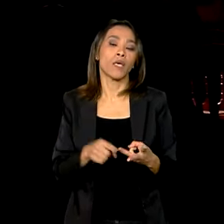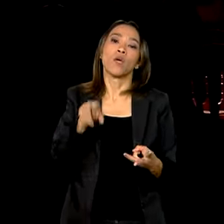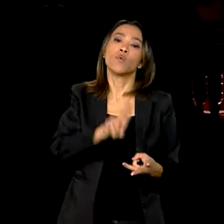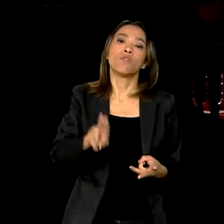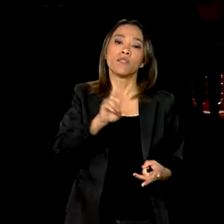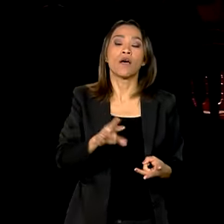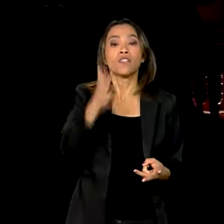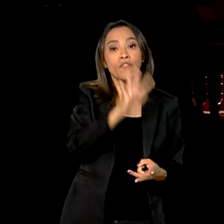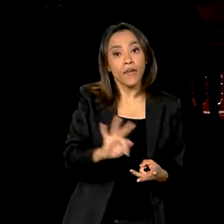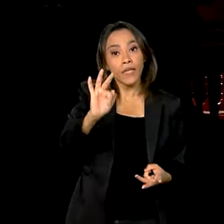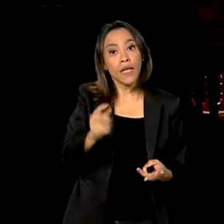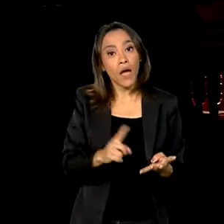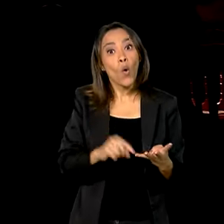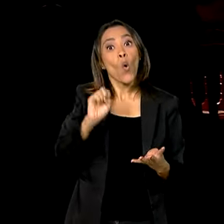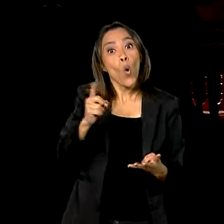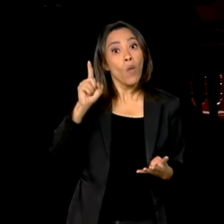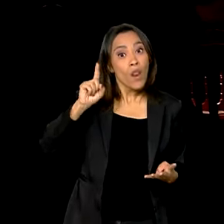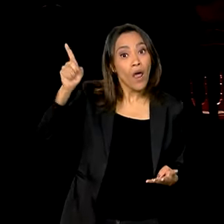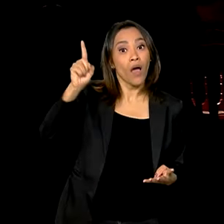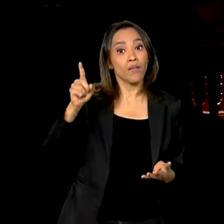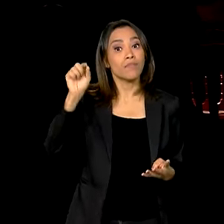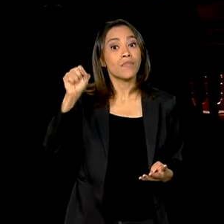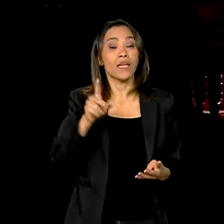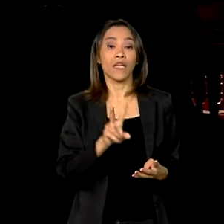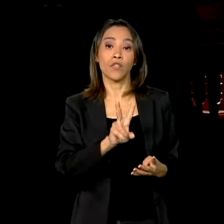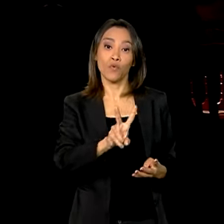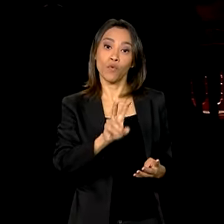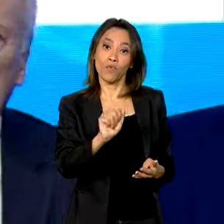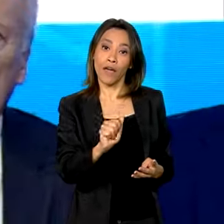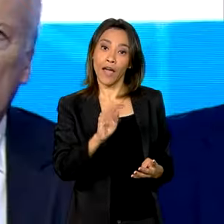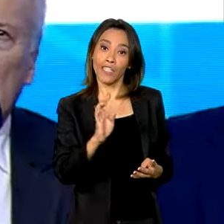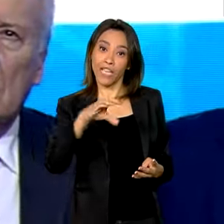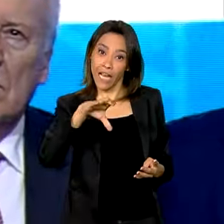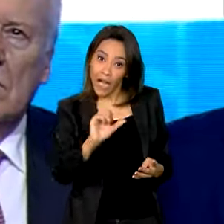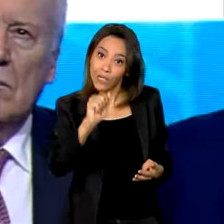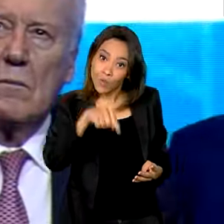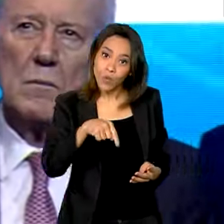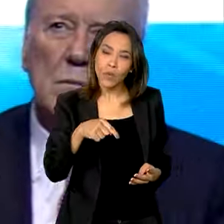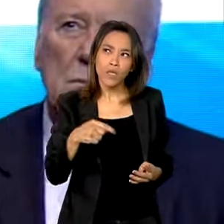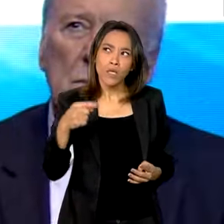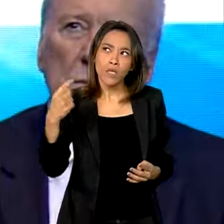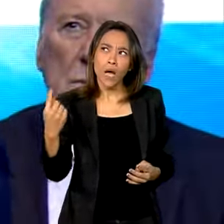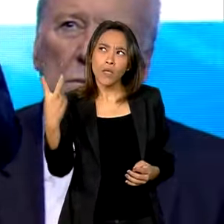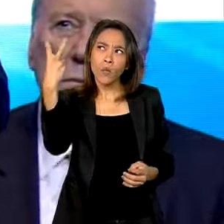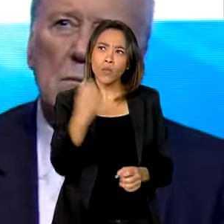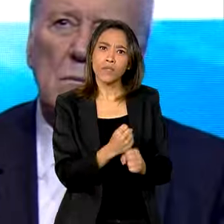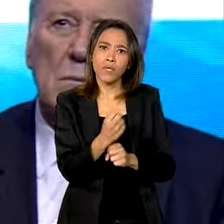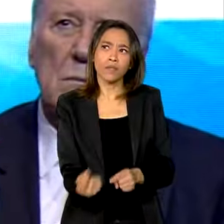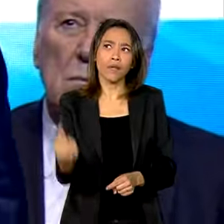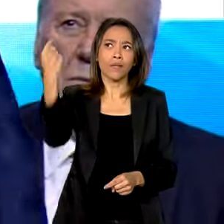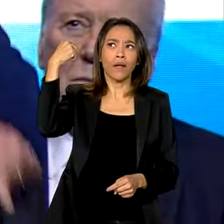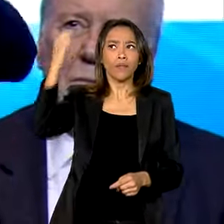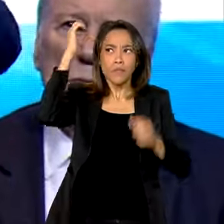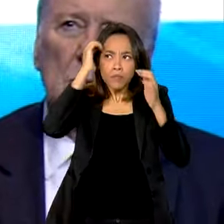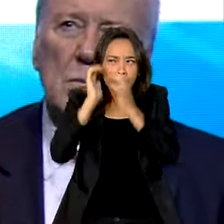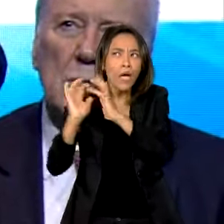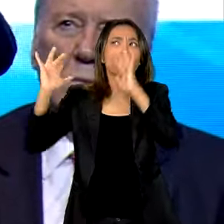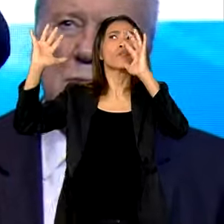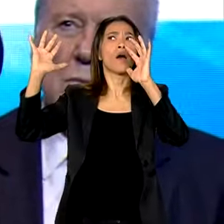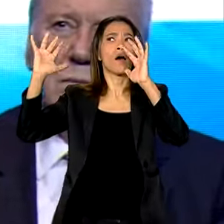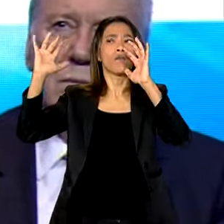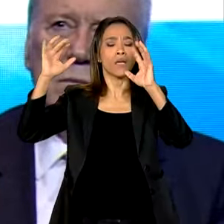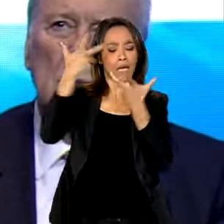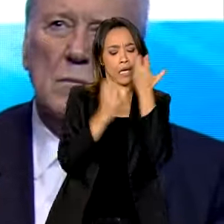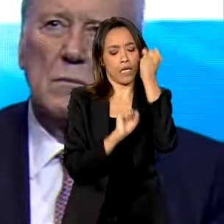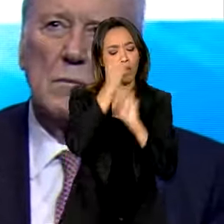de São Bernardo ou lá no Vaticano, tivesse alguém que há dois anos atrás imaginava que a indústria